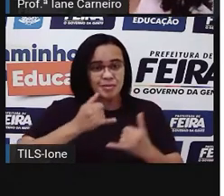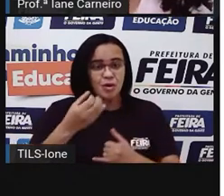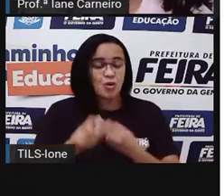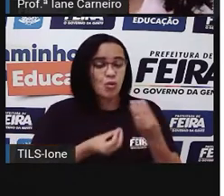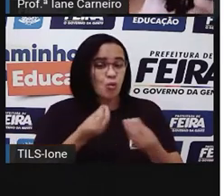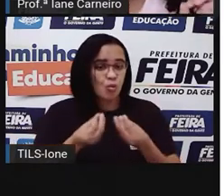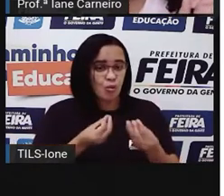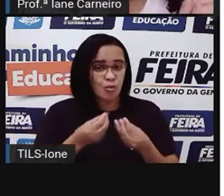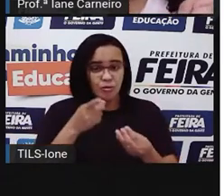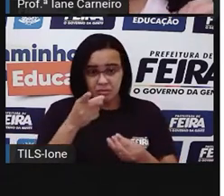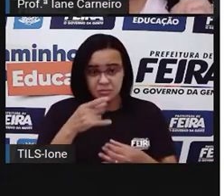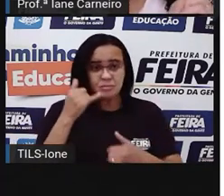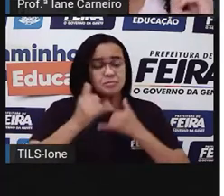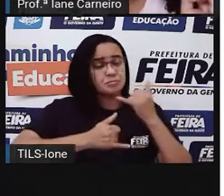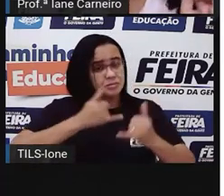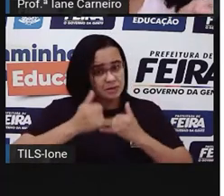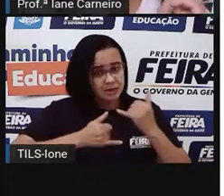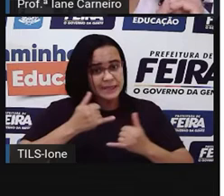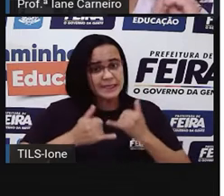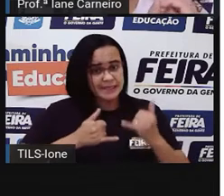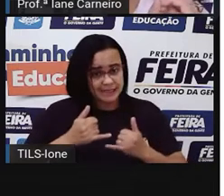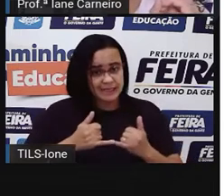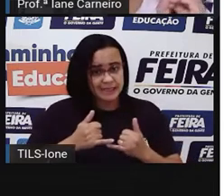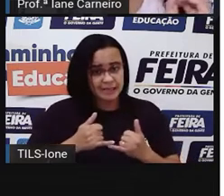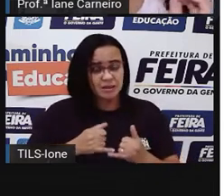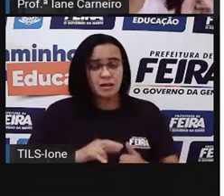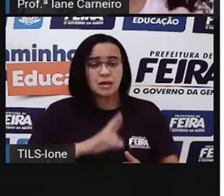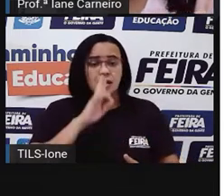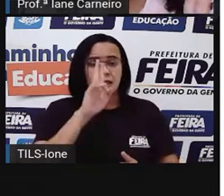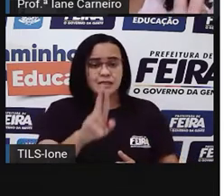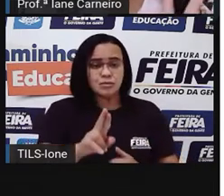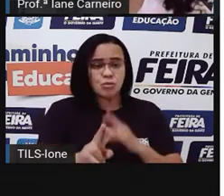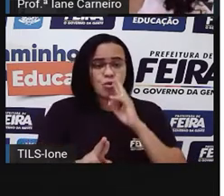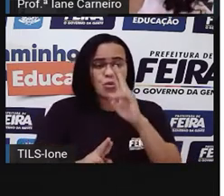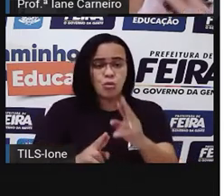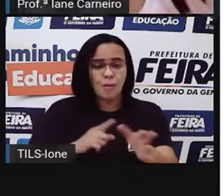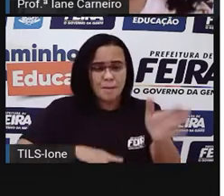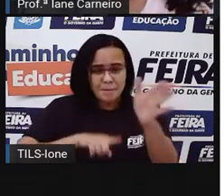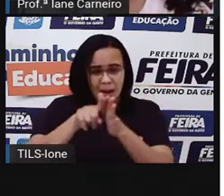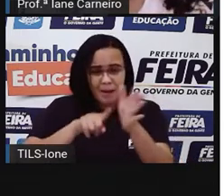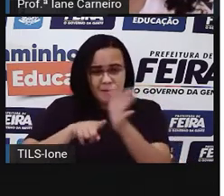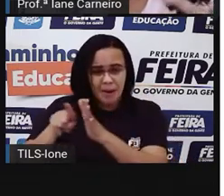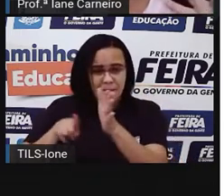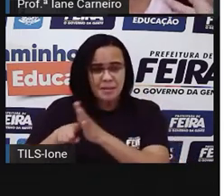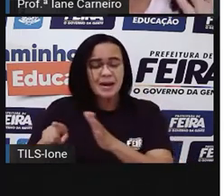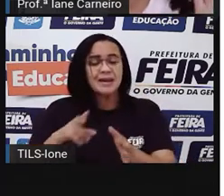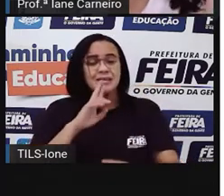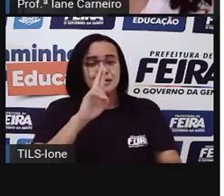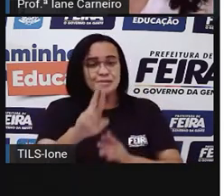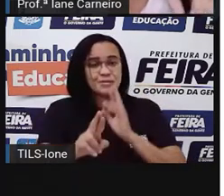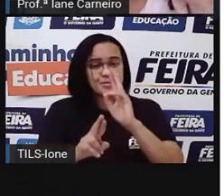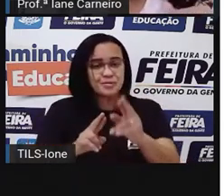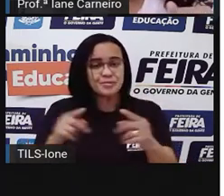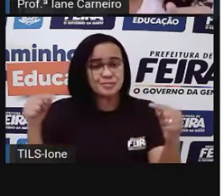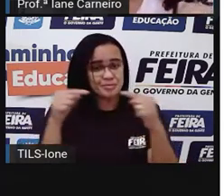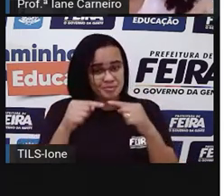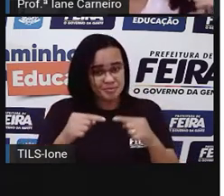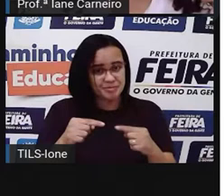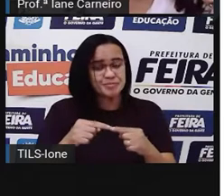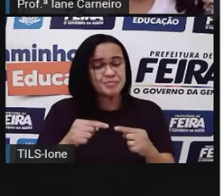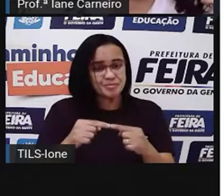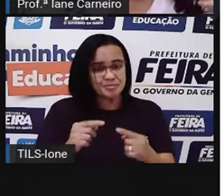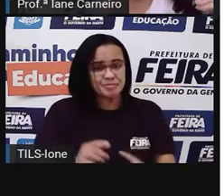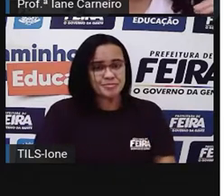Nesse jogo aqui, a gente vai responder algumas perguntas. Então, lembram que nós vimos aqui os dinheiros, né? Então, tem aqui todas as